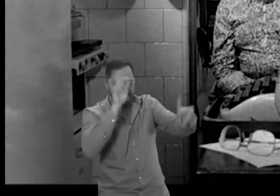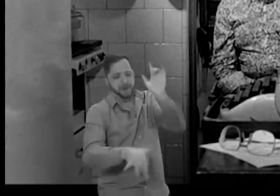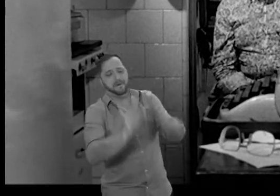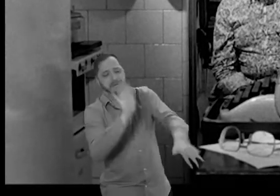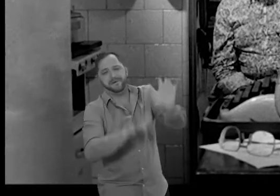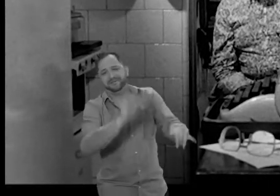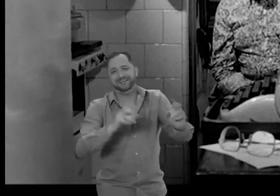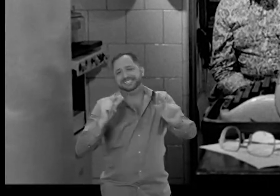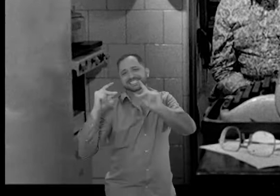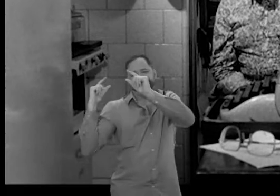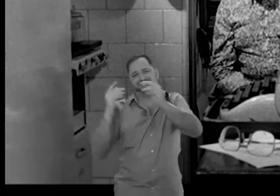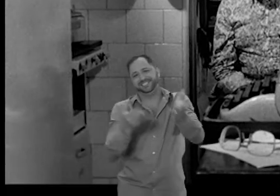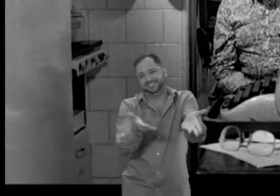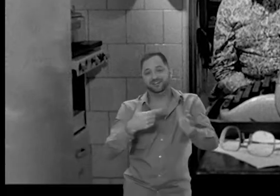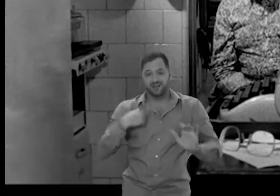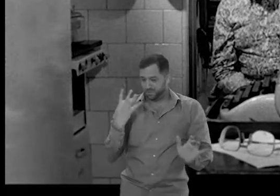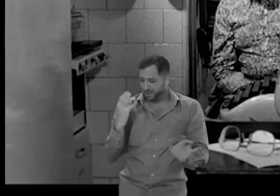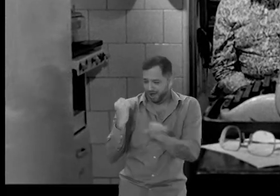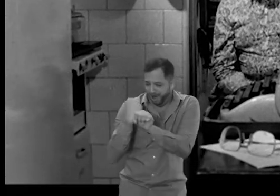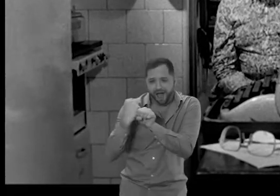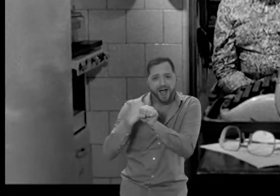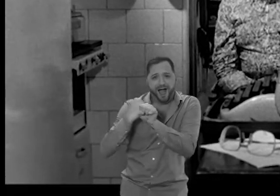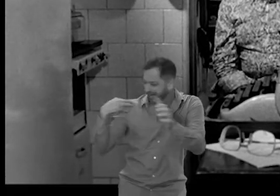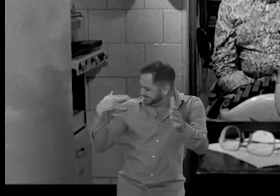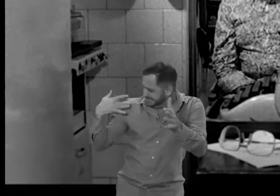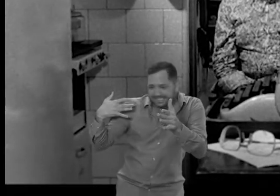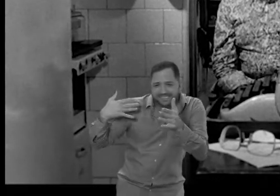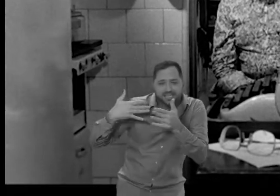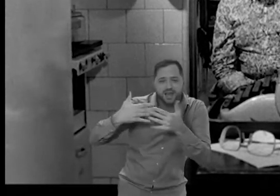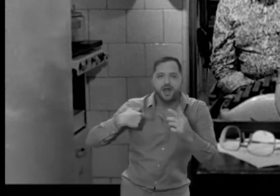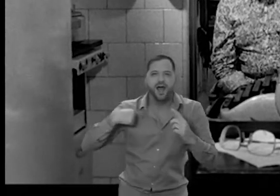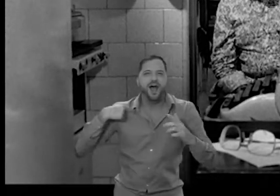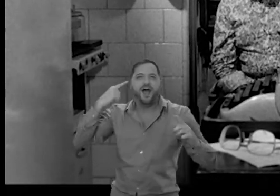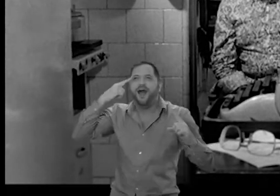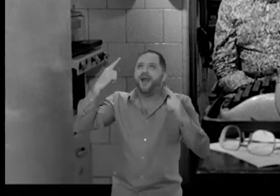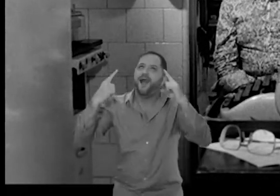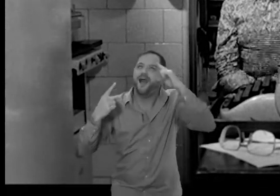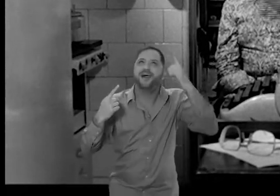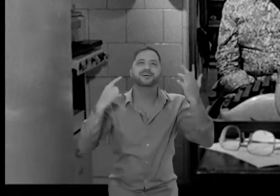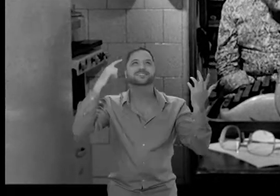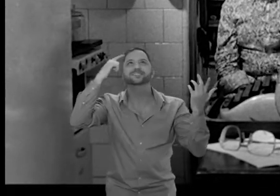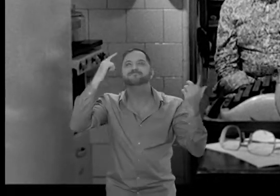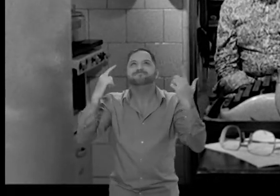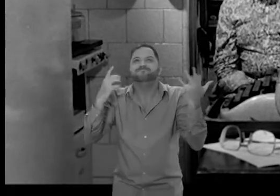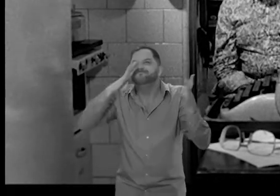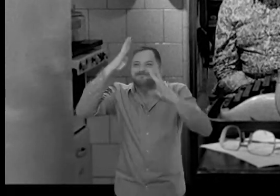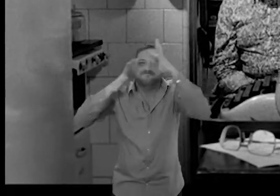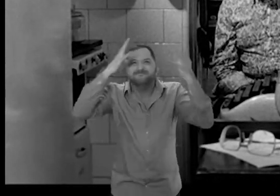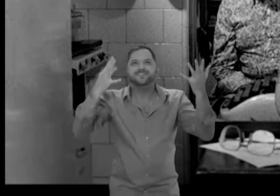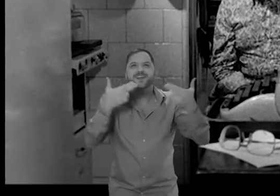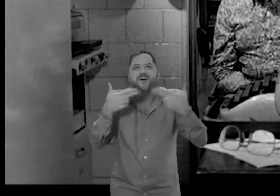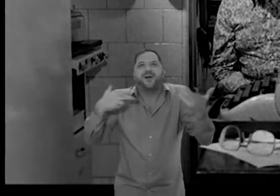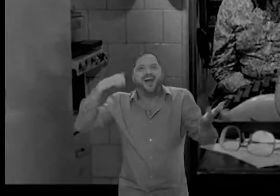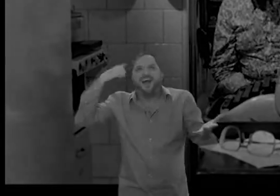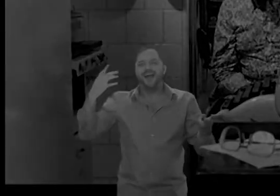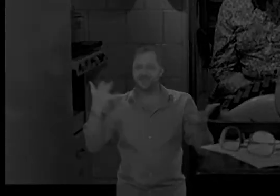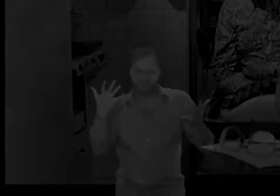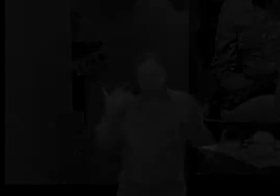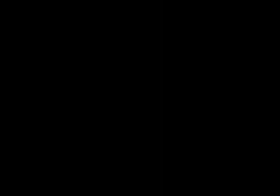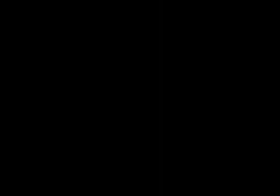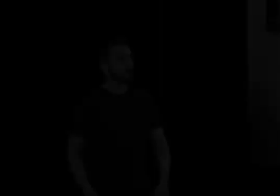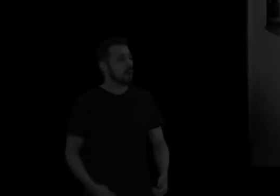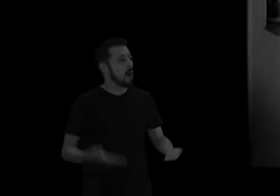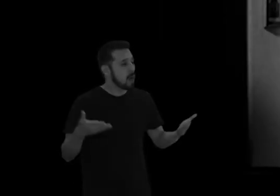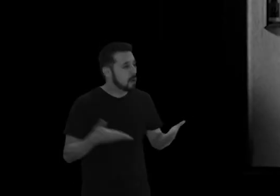onde durante 40 anos escrevi, bati todos os meus abortos mentais.